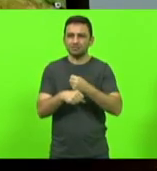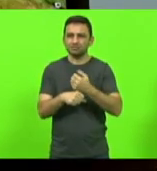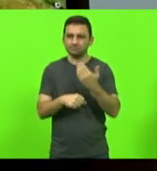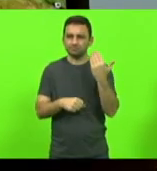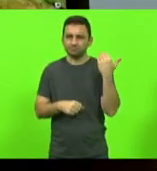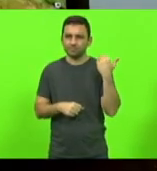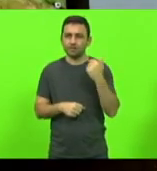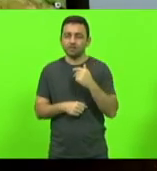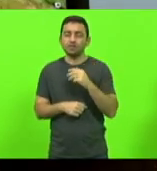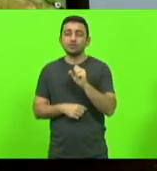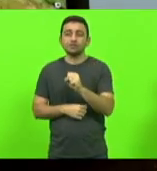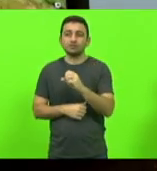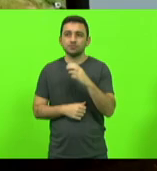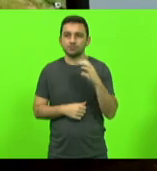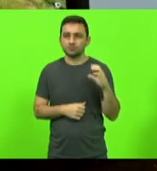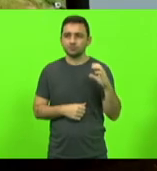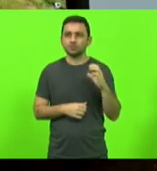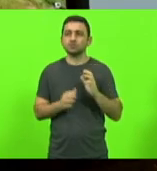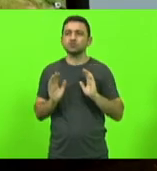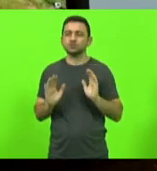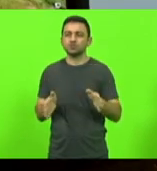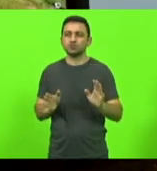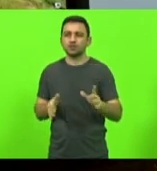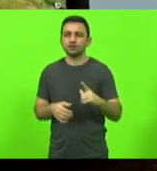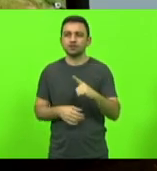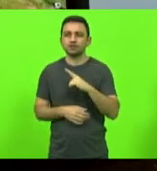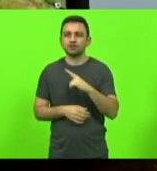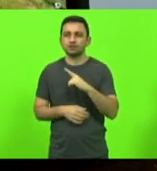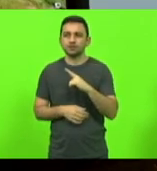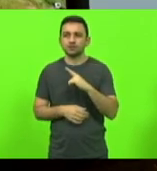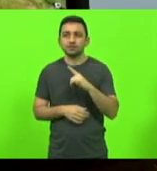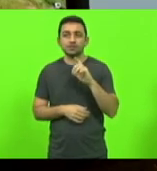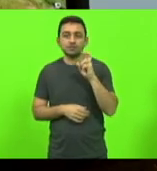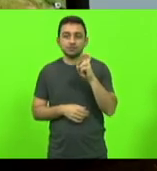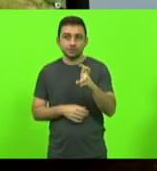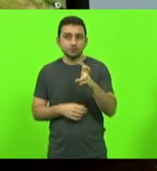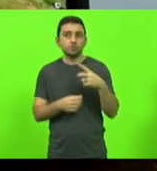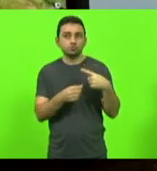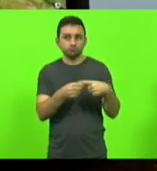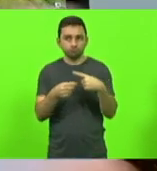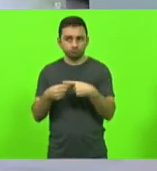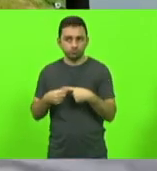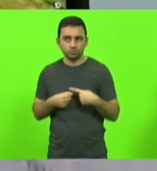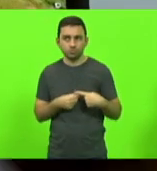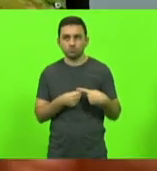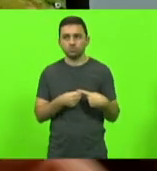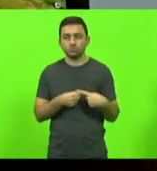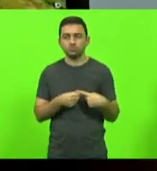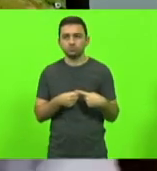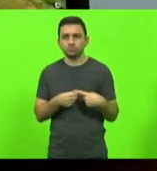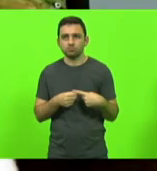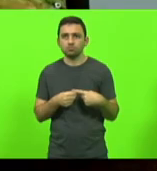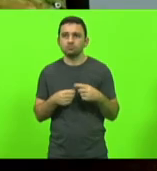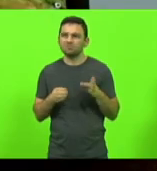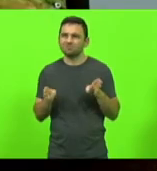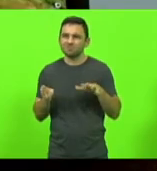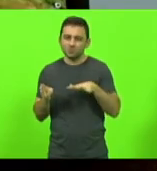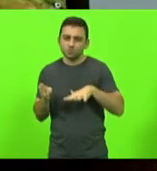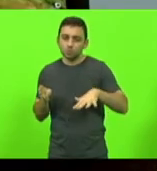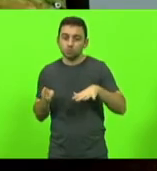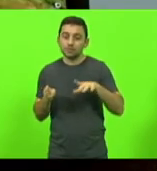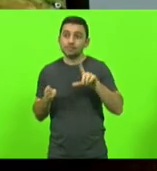Santa Catarina já tinha cinco municípios entre os 100